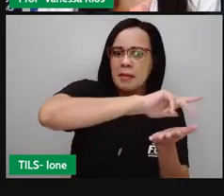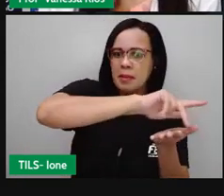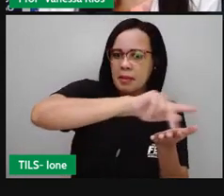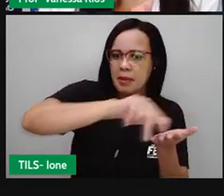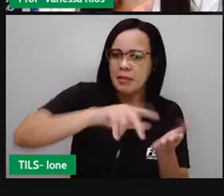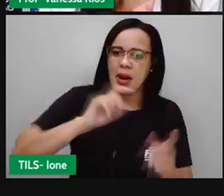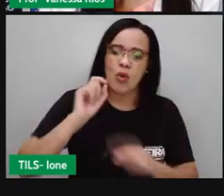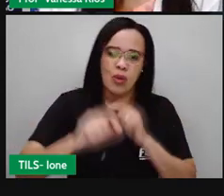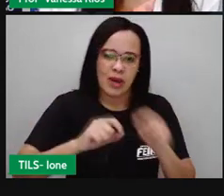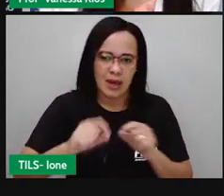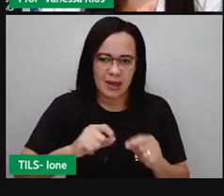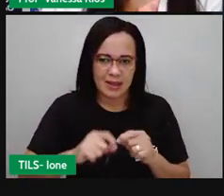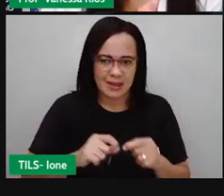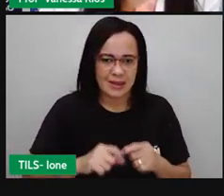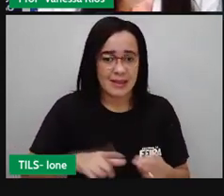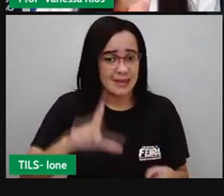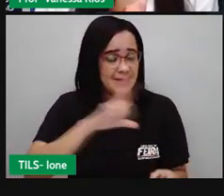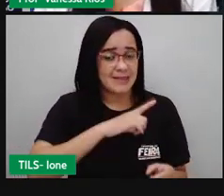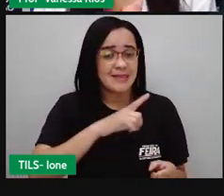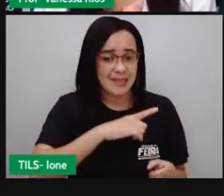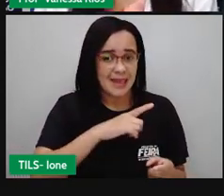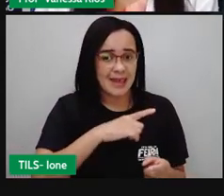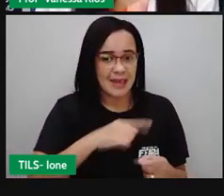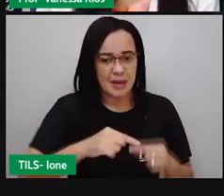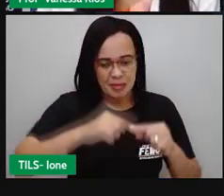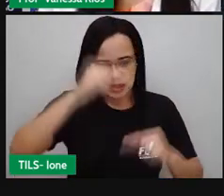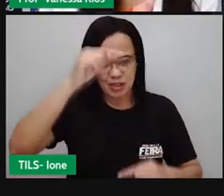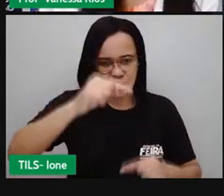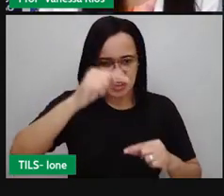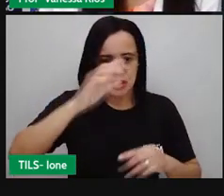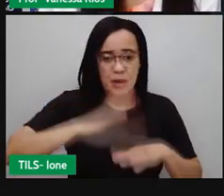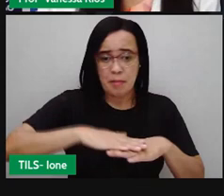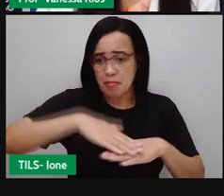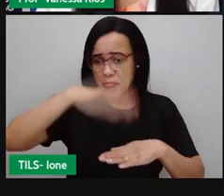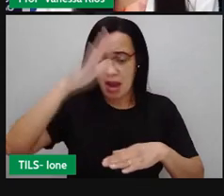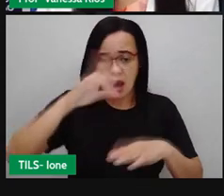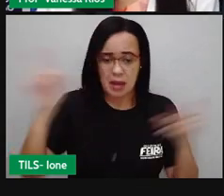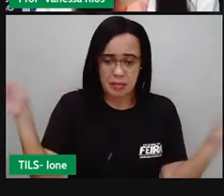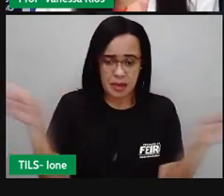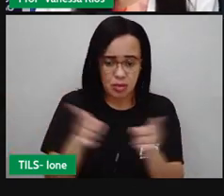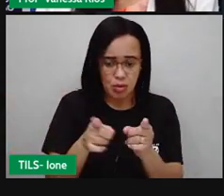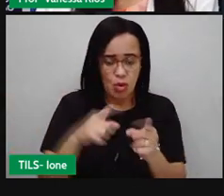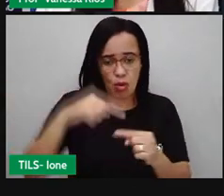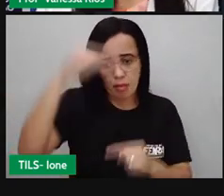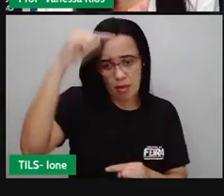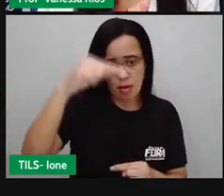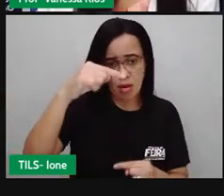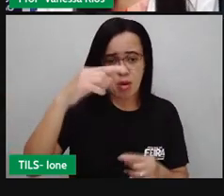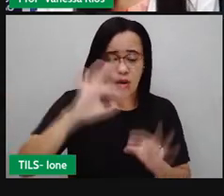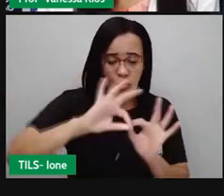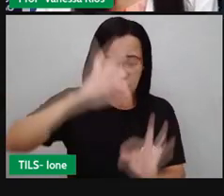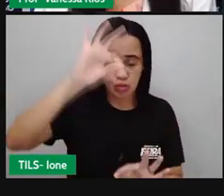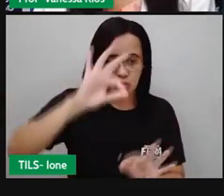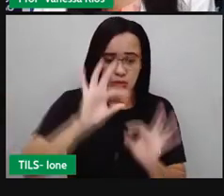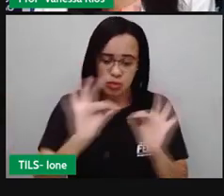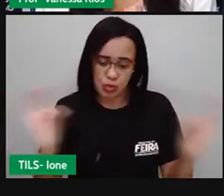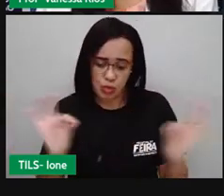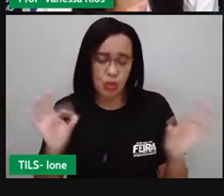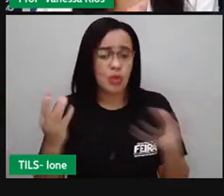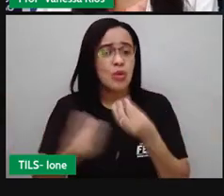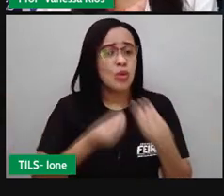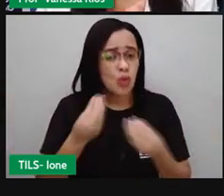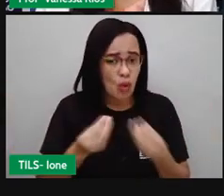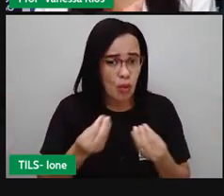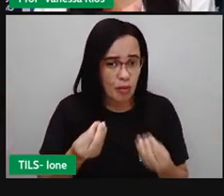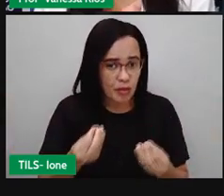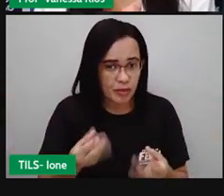Dessa unidade de medida, ou seja, medidas maiores, medidas menores. Mas a mais utilizada, né? No nosso dia a dia,